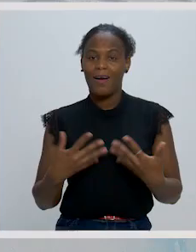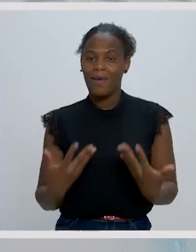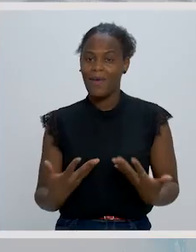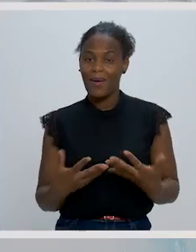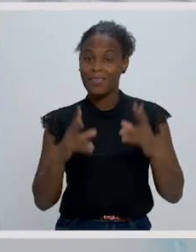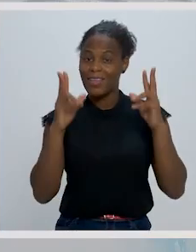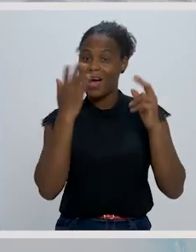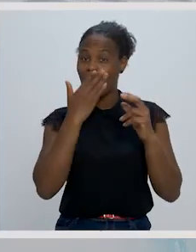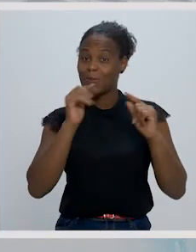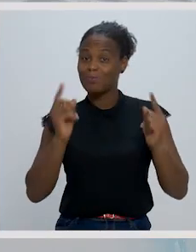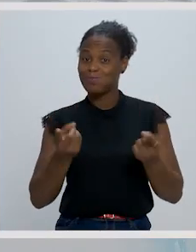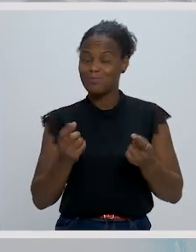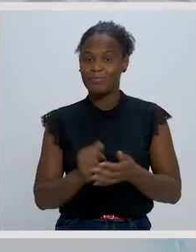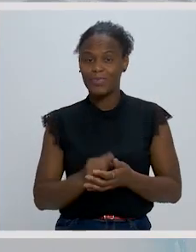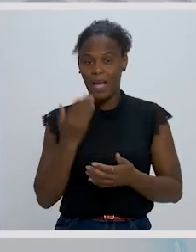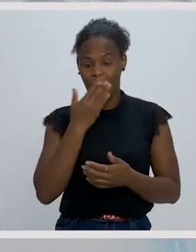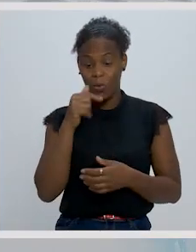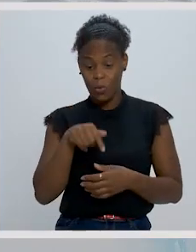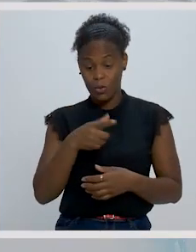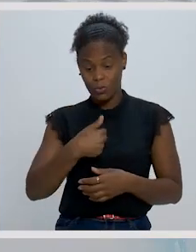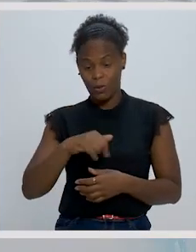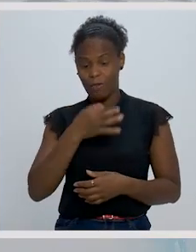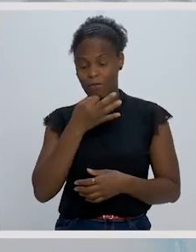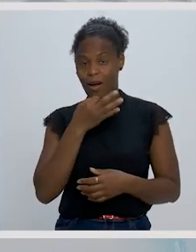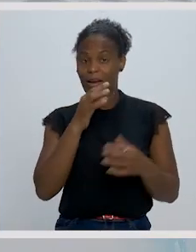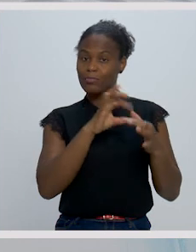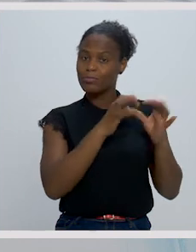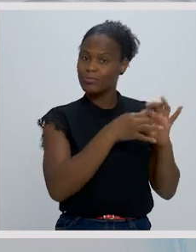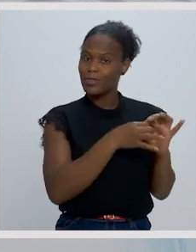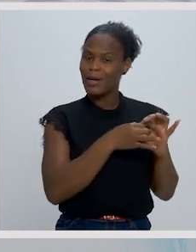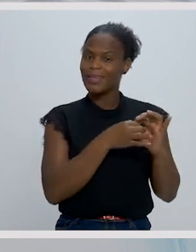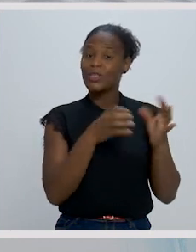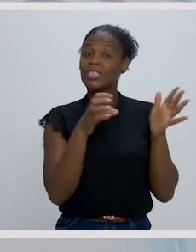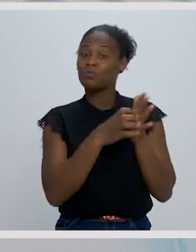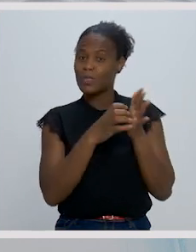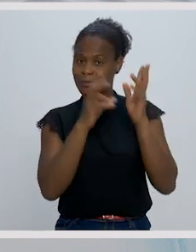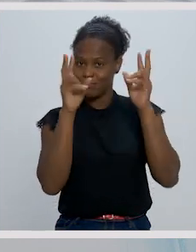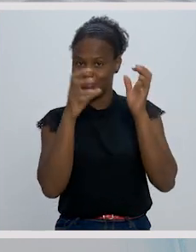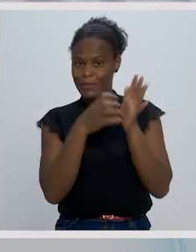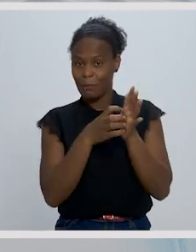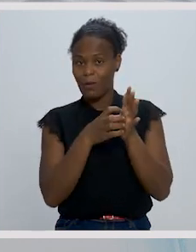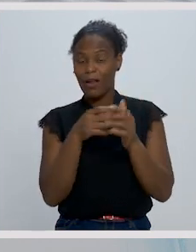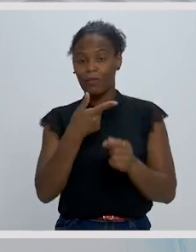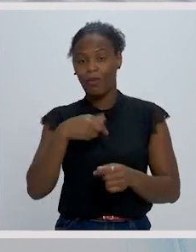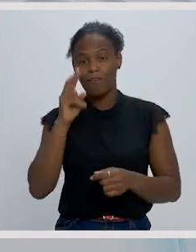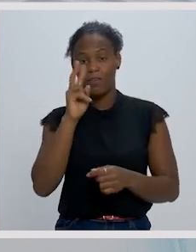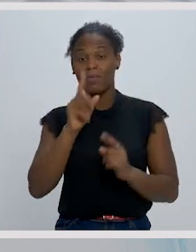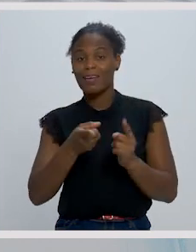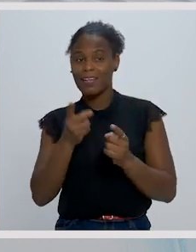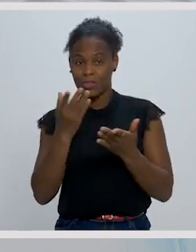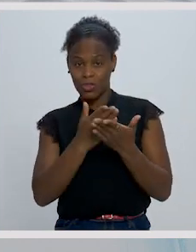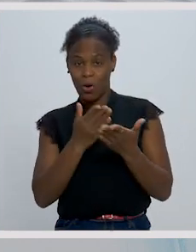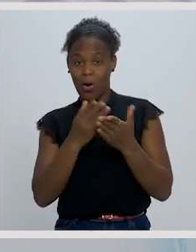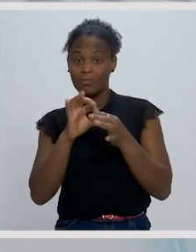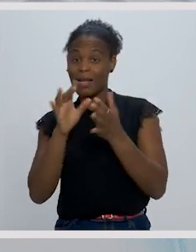Agora, um momento de síntese. Na aula de hoje, falamos da corrente simbolista. Vimos que é